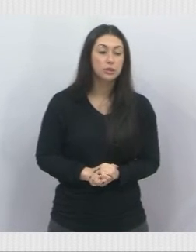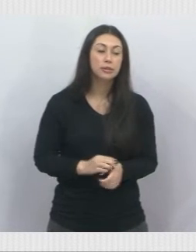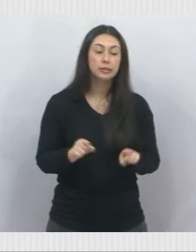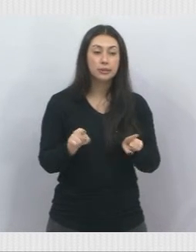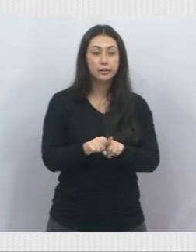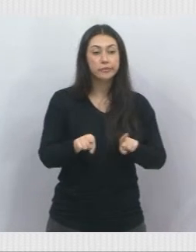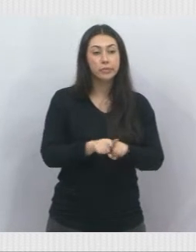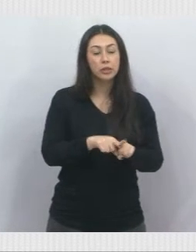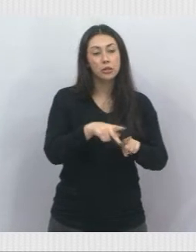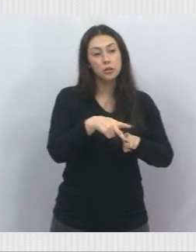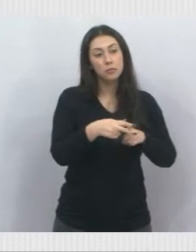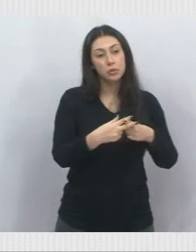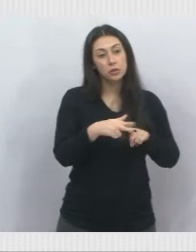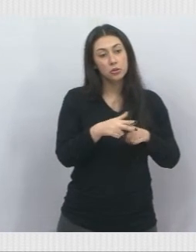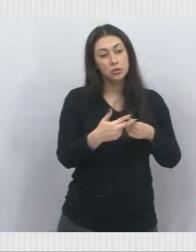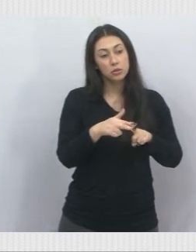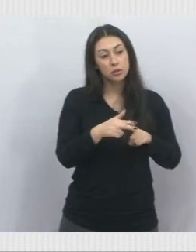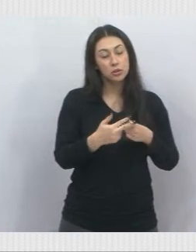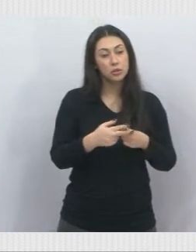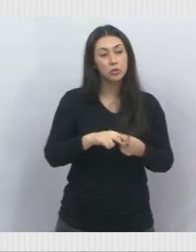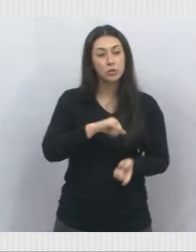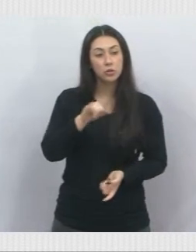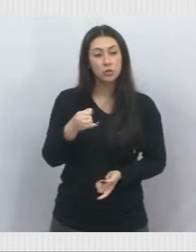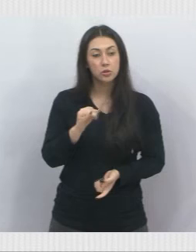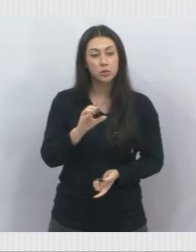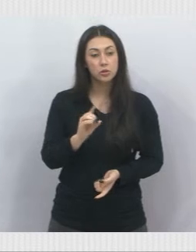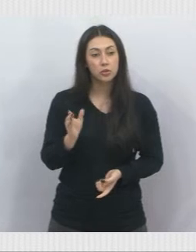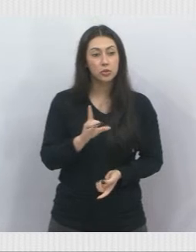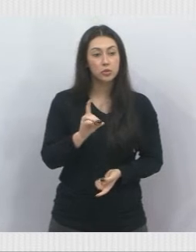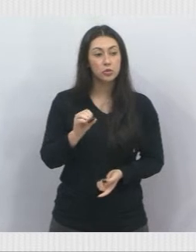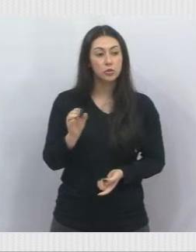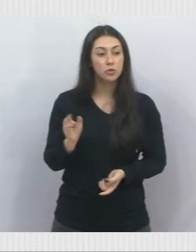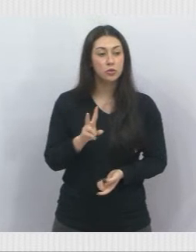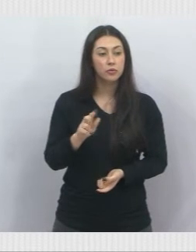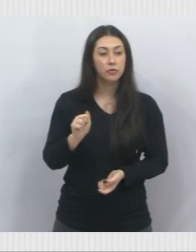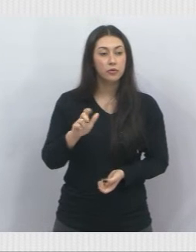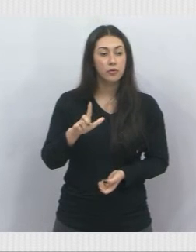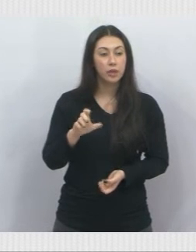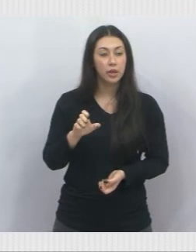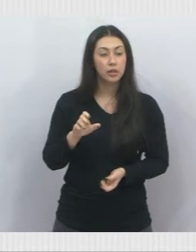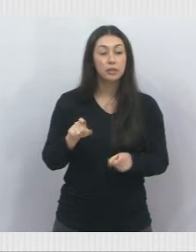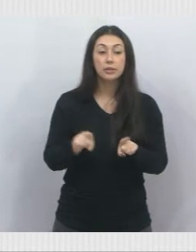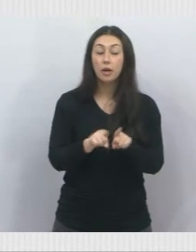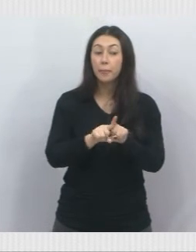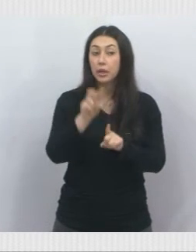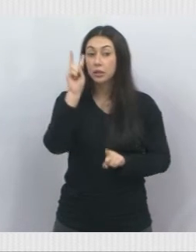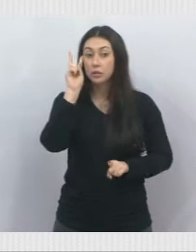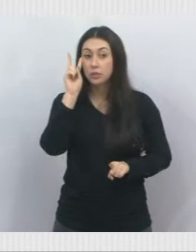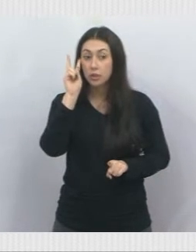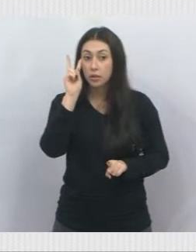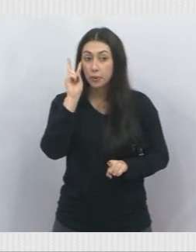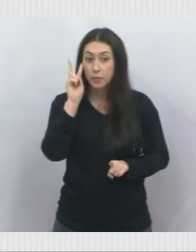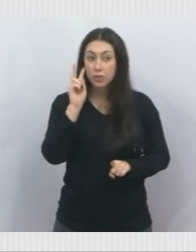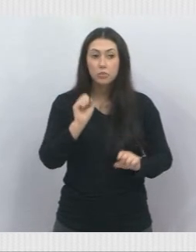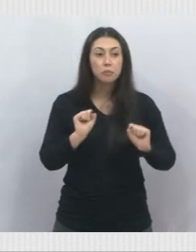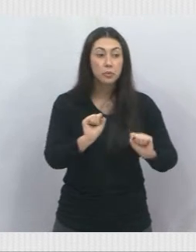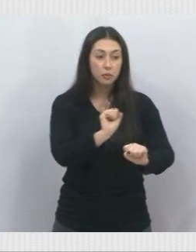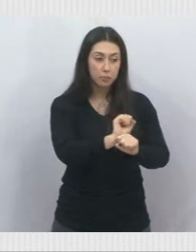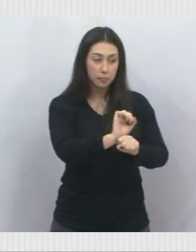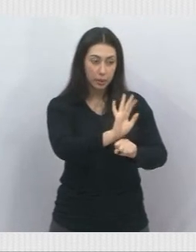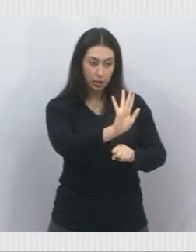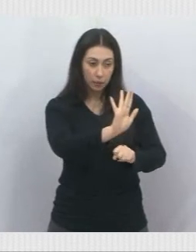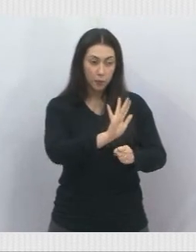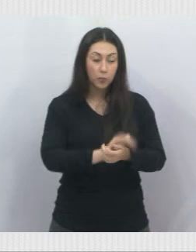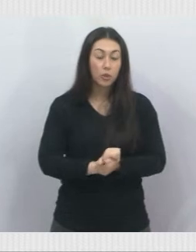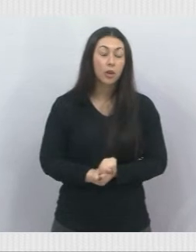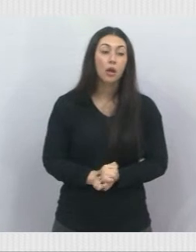Também estamos pedindo aí essa manutenção no Jardim do Vale. Próximo. E lembrando também, já para falar, pode deixar aí que eu vou falar.